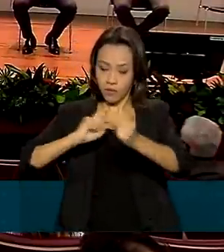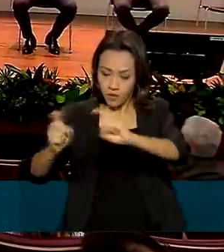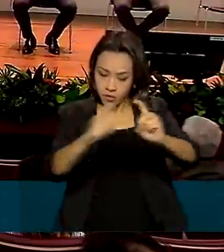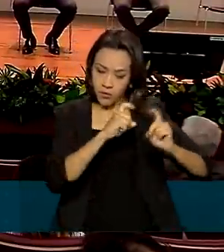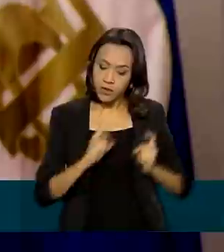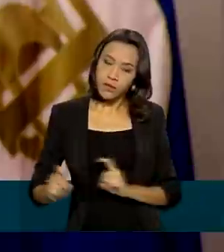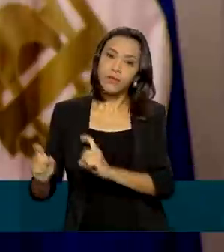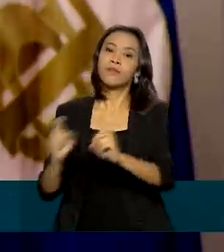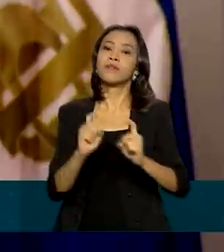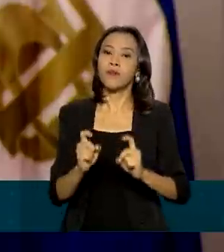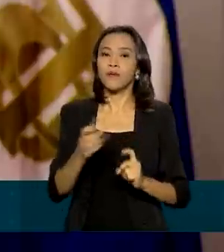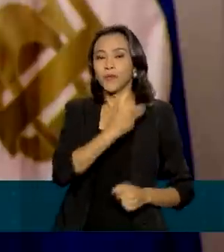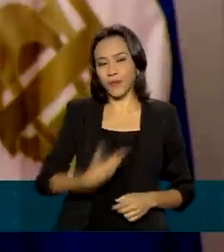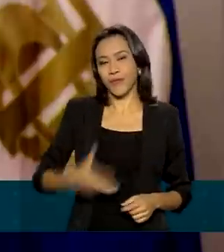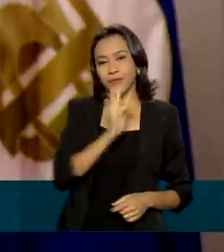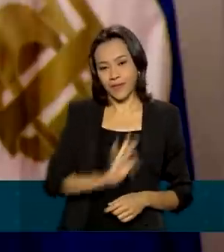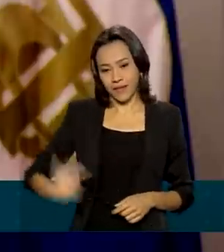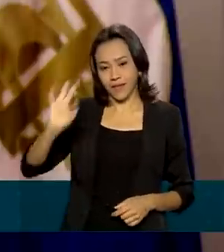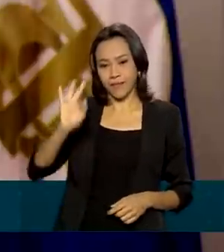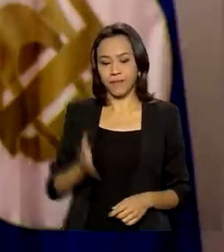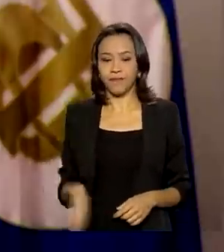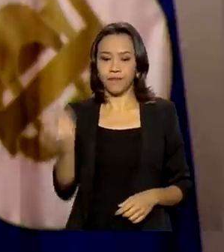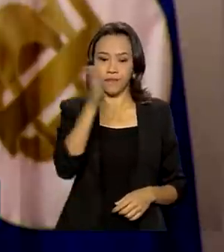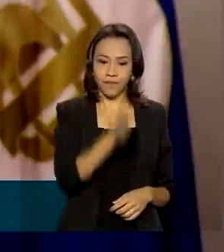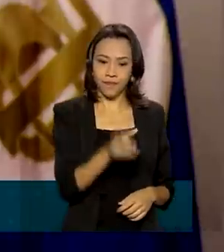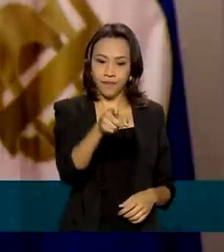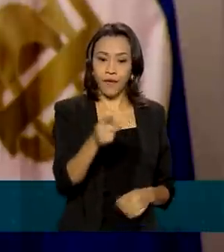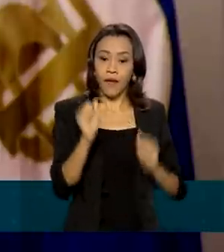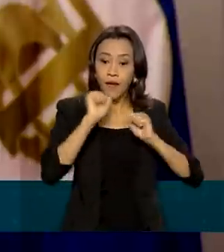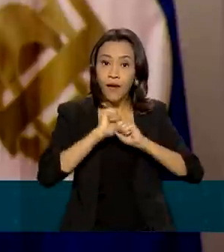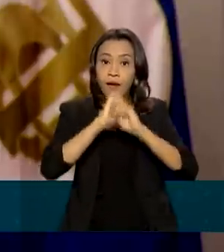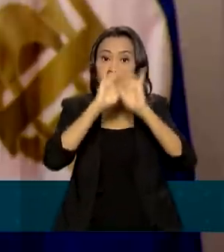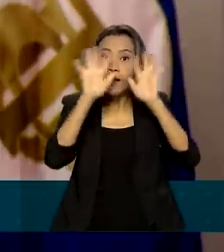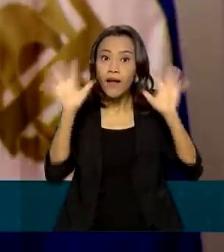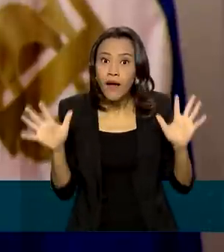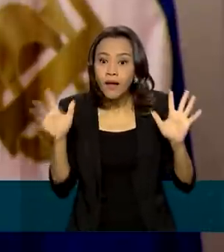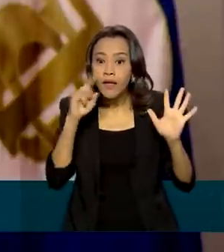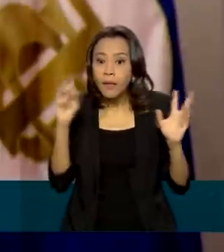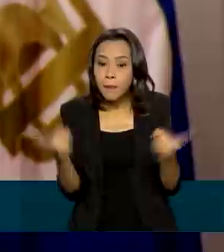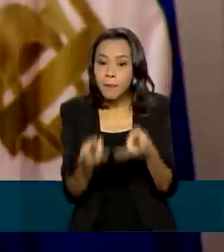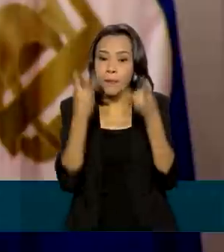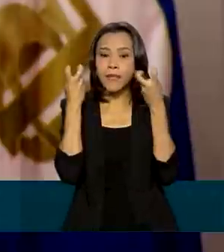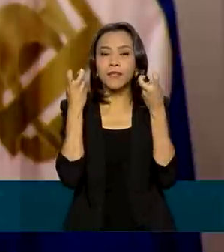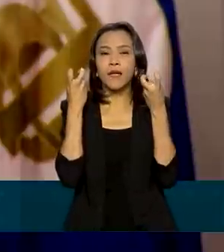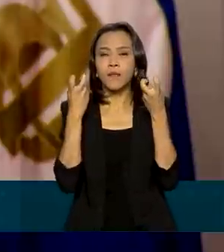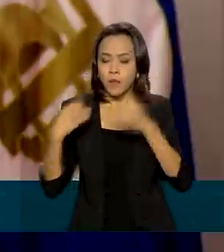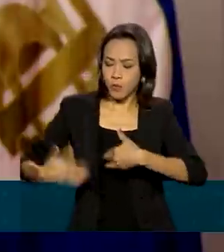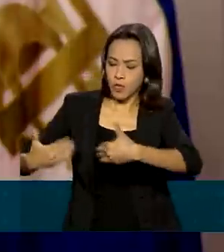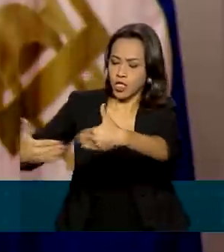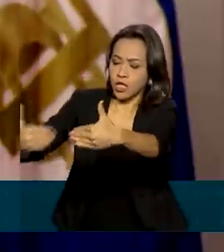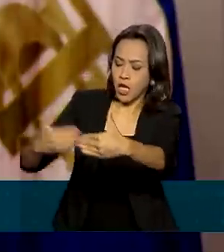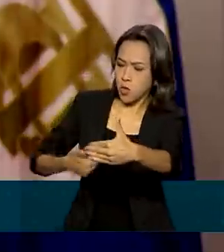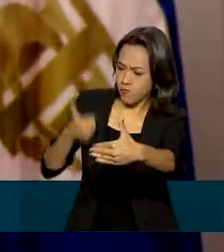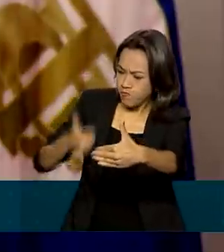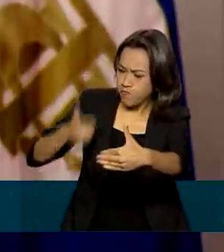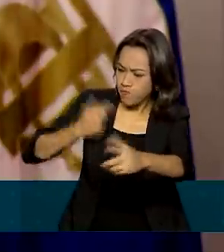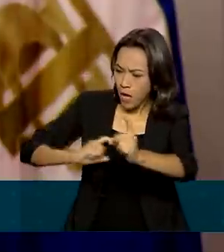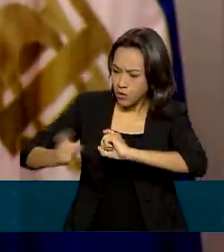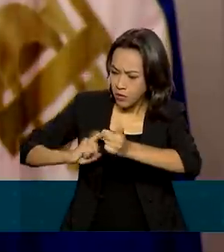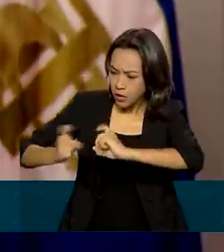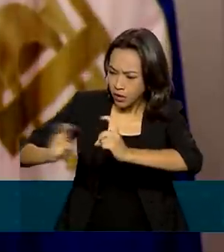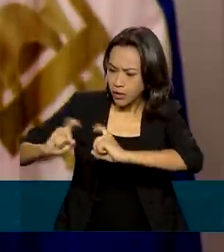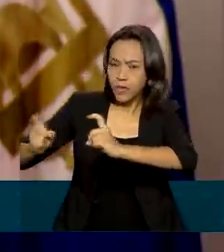do governo federal. É nítido a melhora que temos em todos os ministérios com a implantação da governança. É nítido.